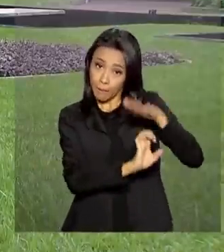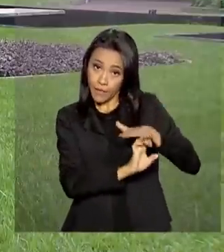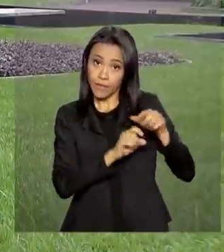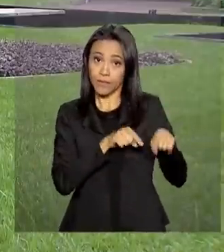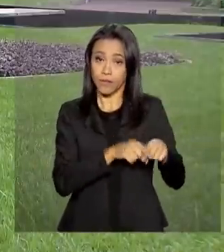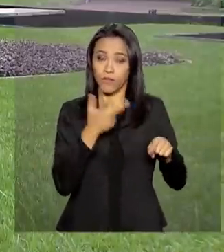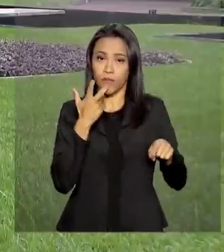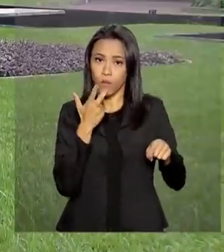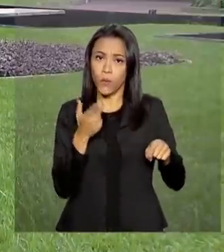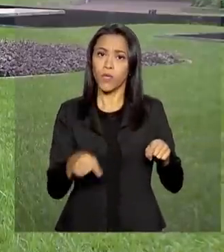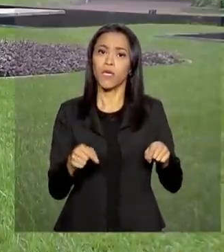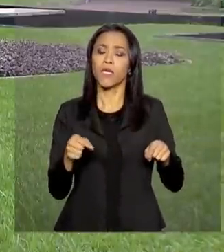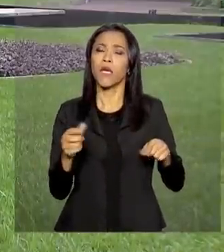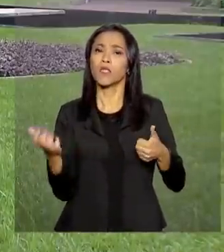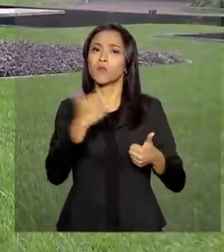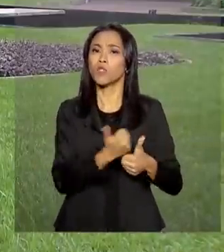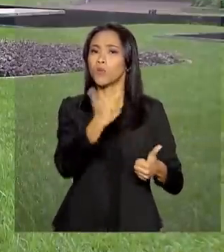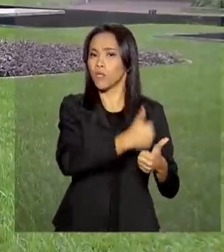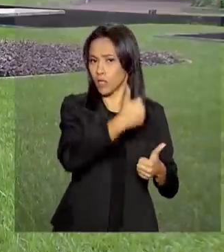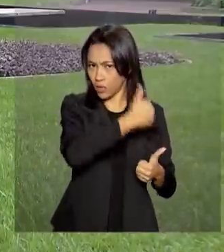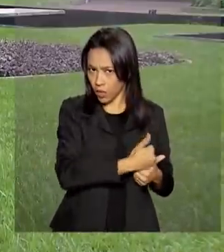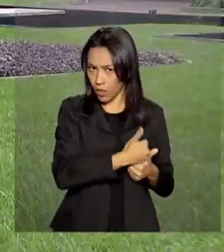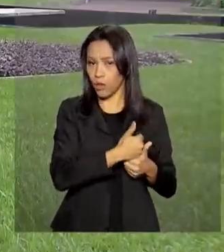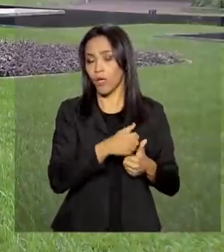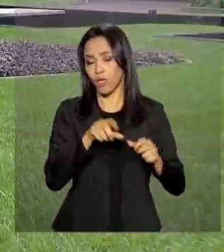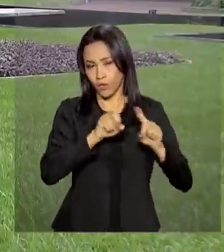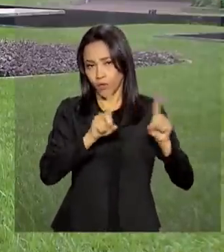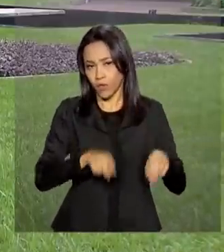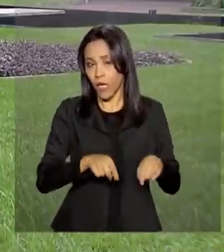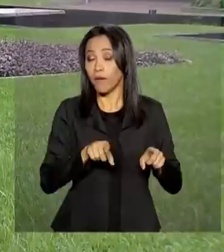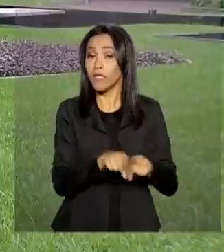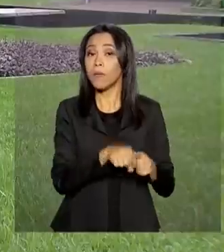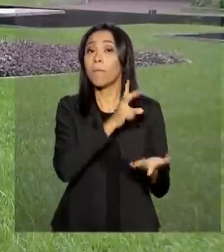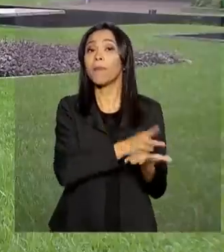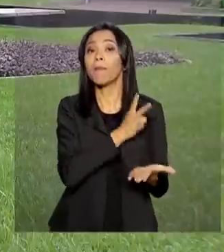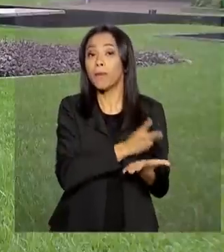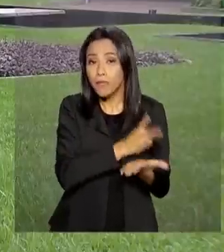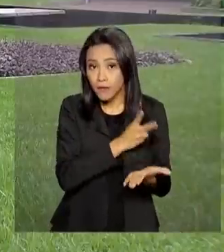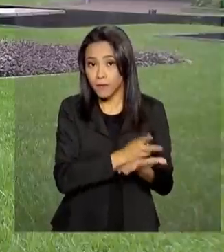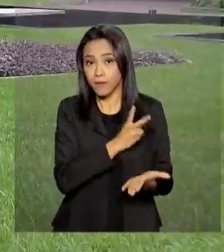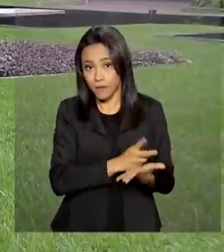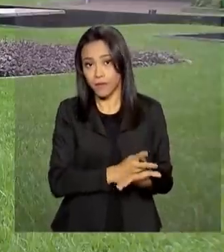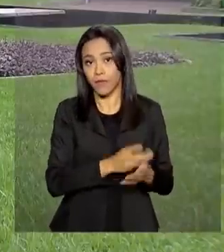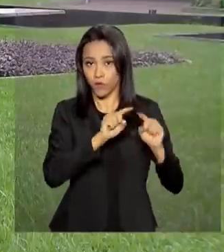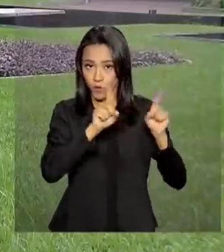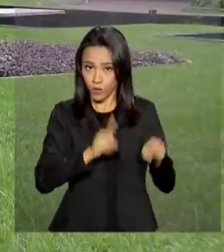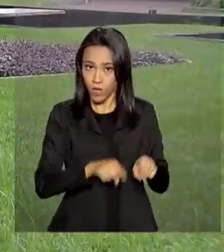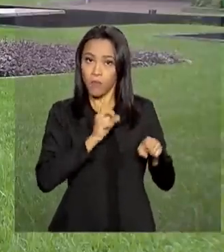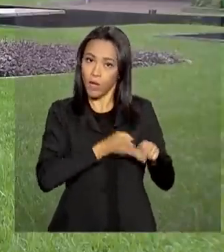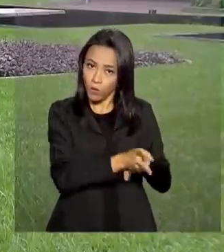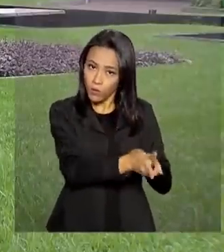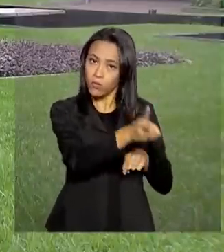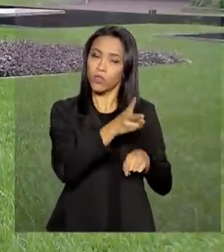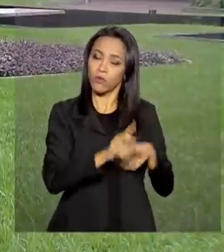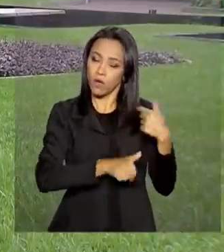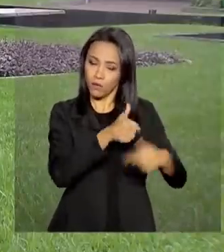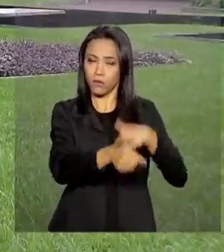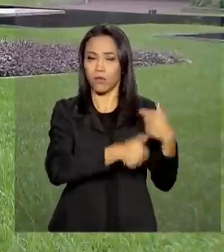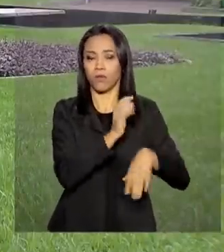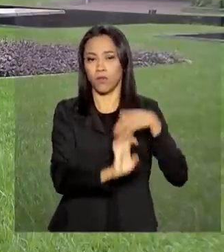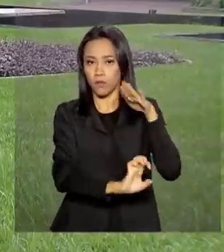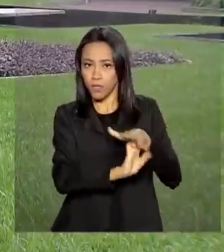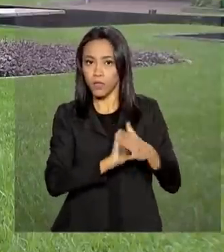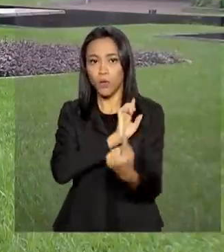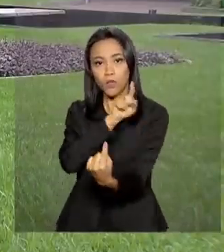custo de reposição de funcionários e também a preservação do efetivo para a continuidade operacional ao plano de gestão e negócios da empresa.